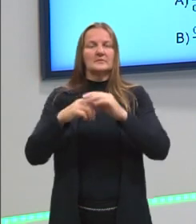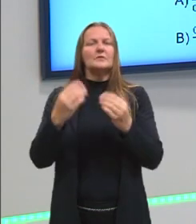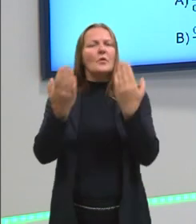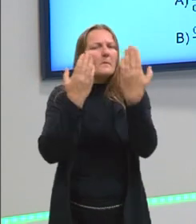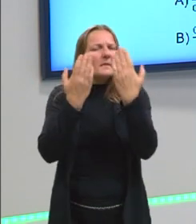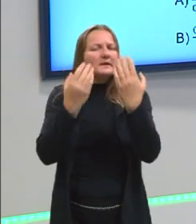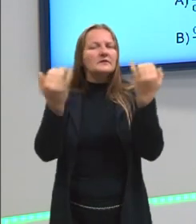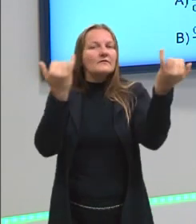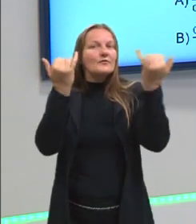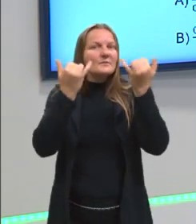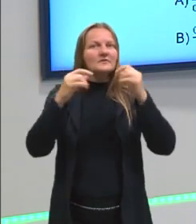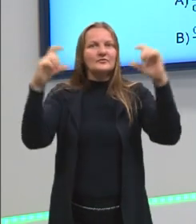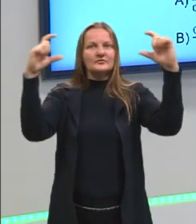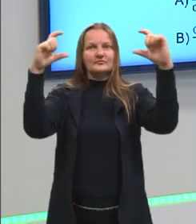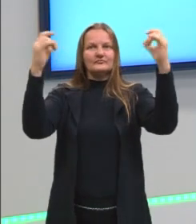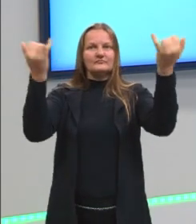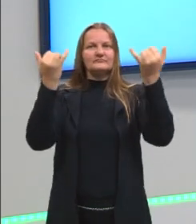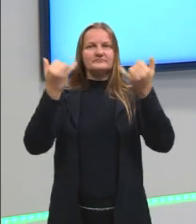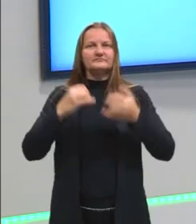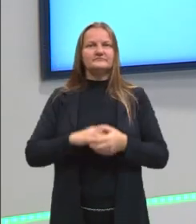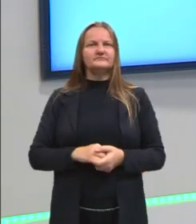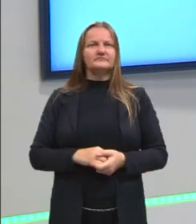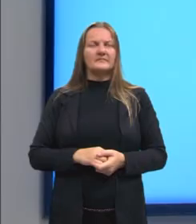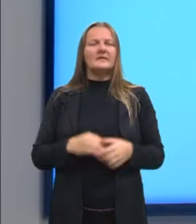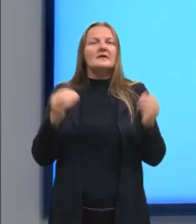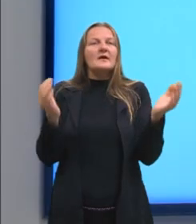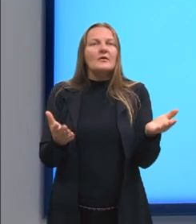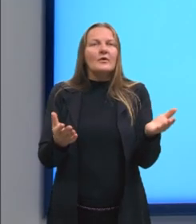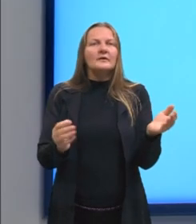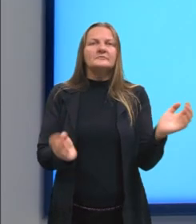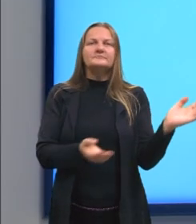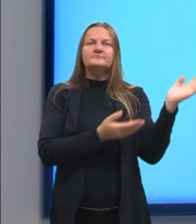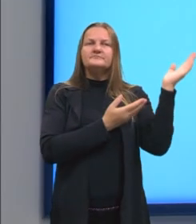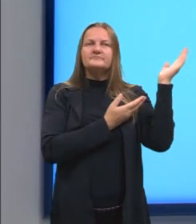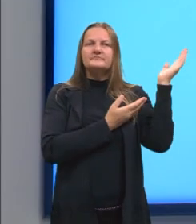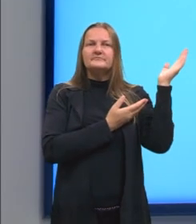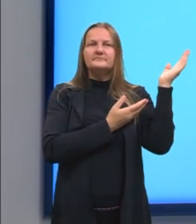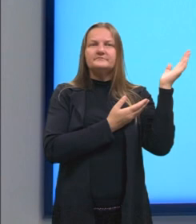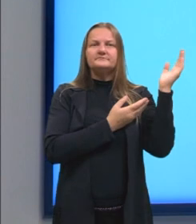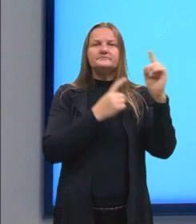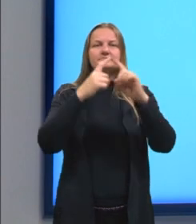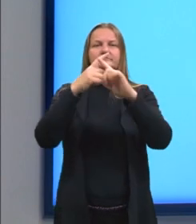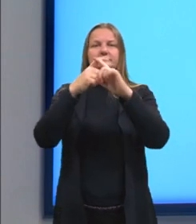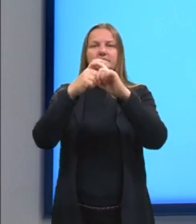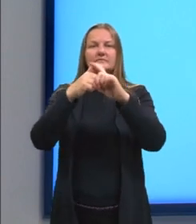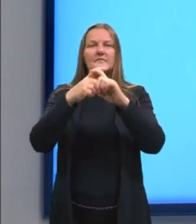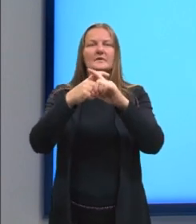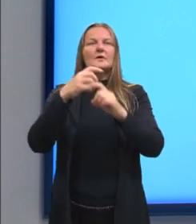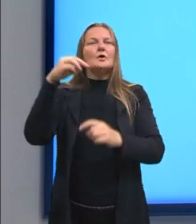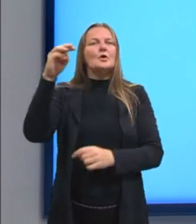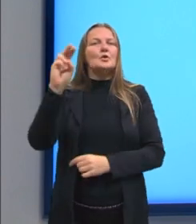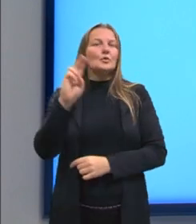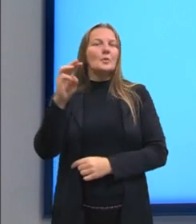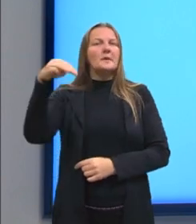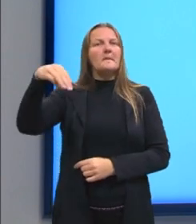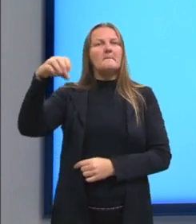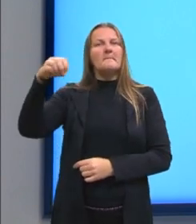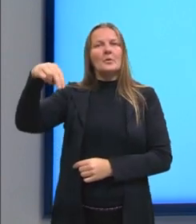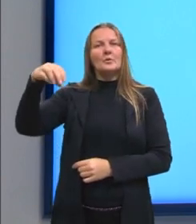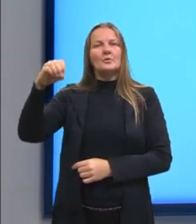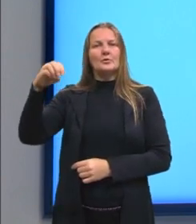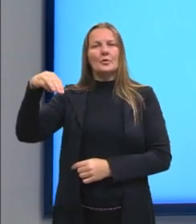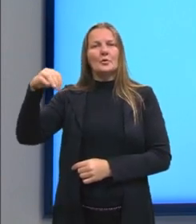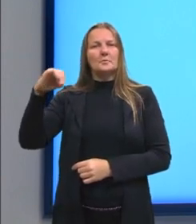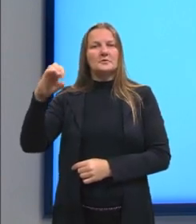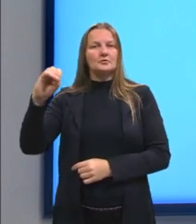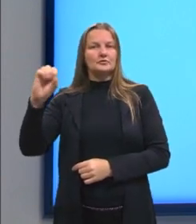nós tínhamos no enunciado. Agora, nós vamos entrar, então, brevemente, na parte de monômios